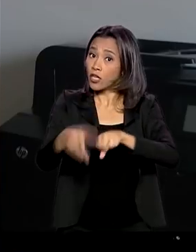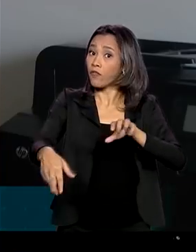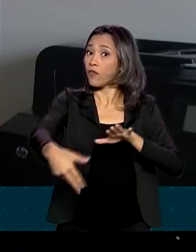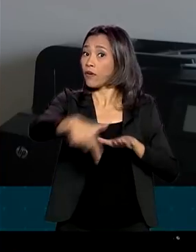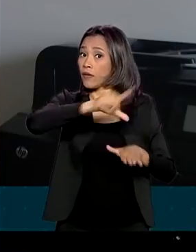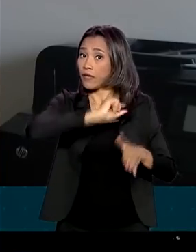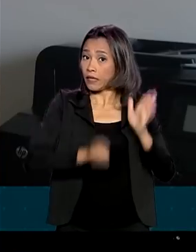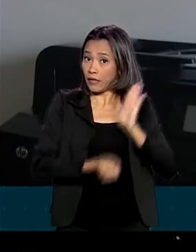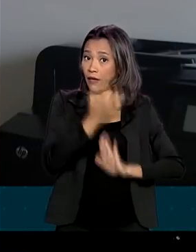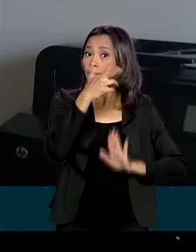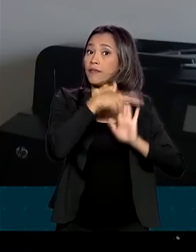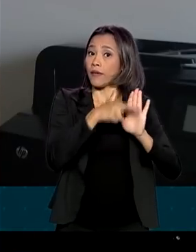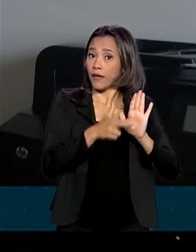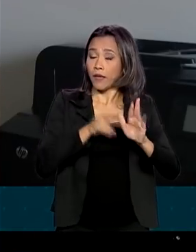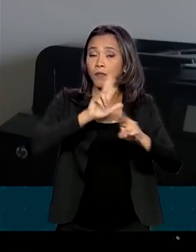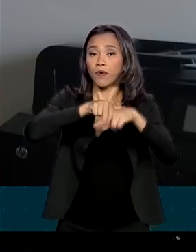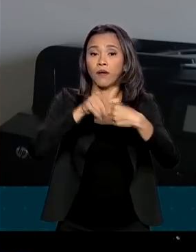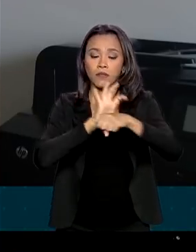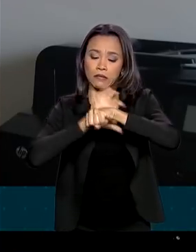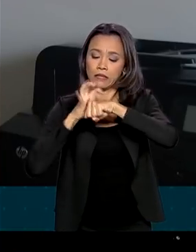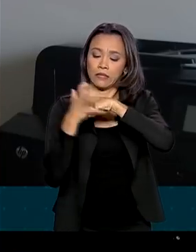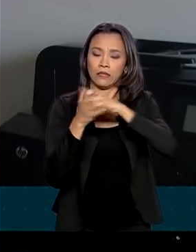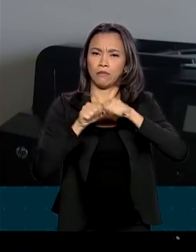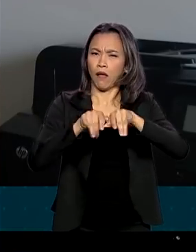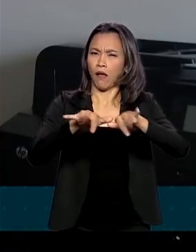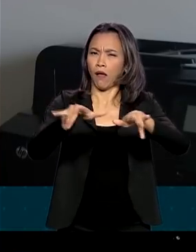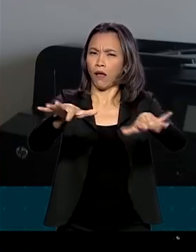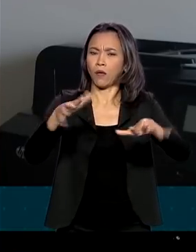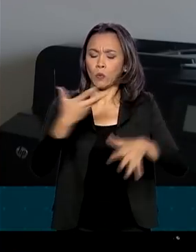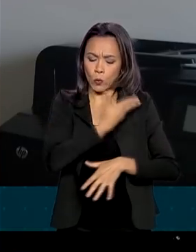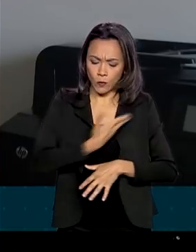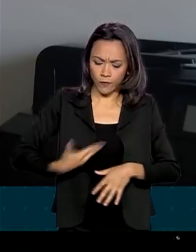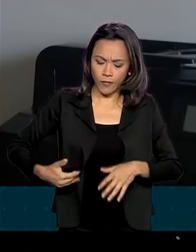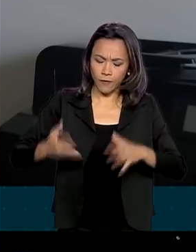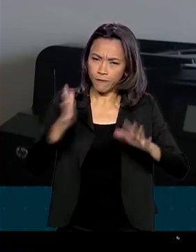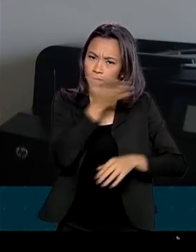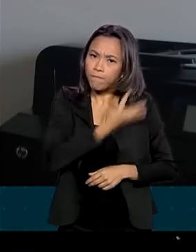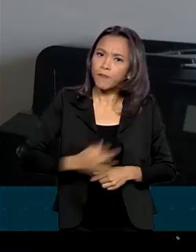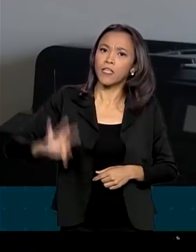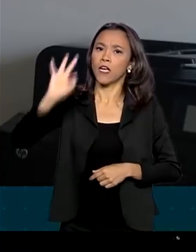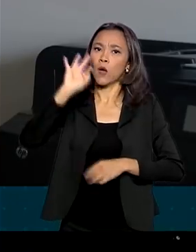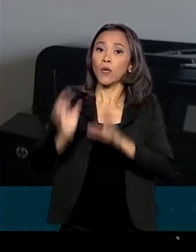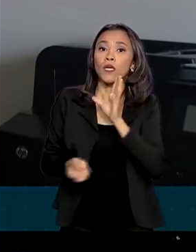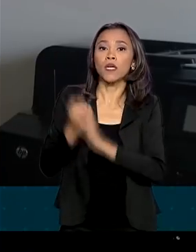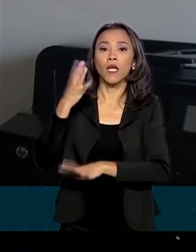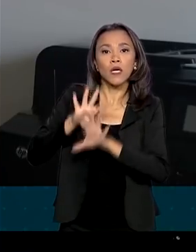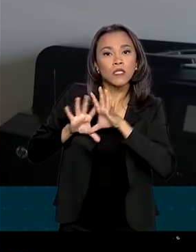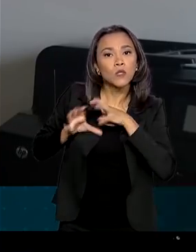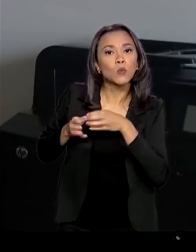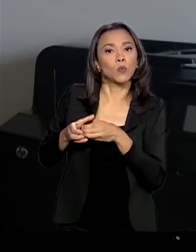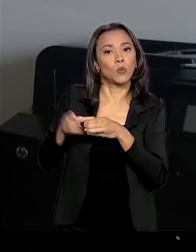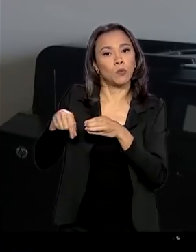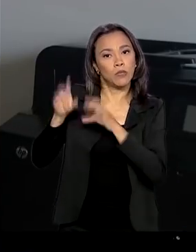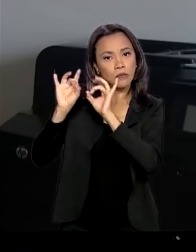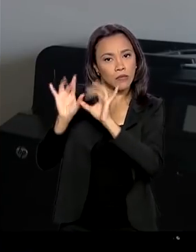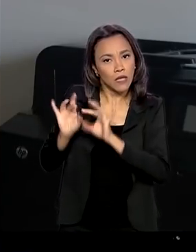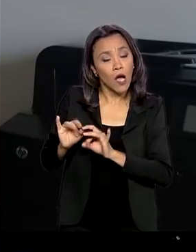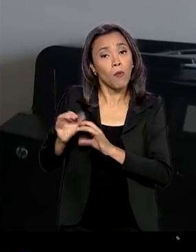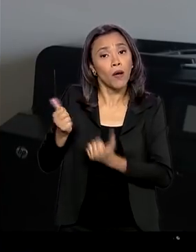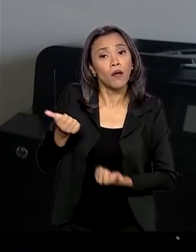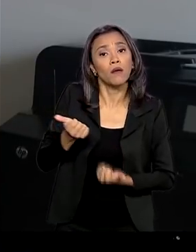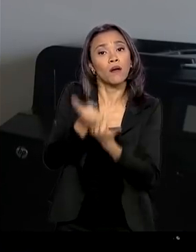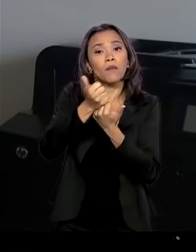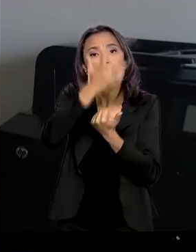dias por causa da pandemia do coronavírus, fez o governo federal criar esse grupo especial de crise para ajudar os cidadãos